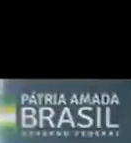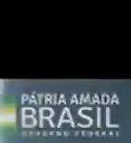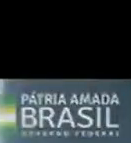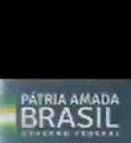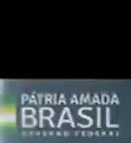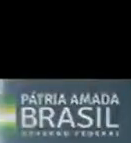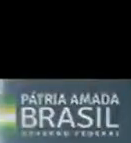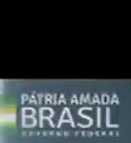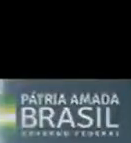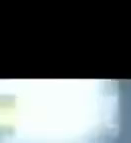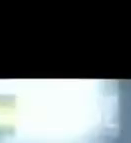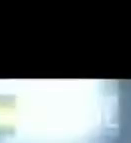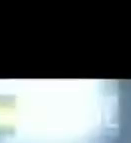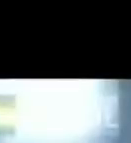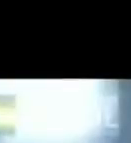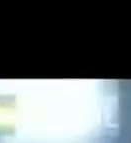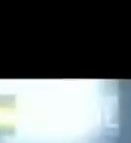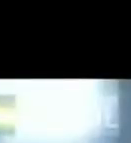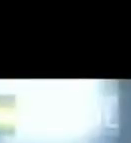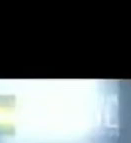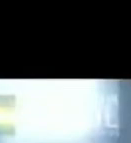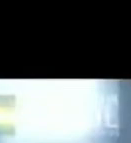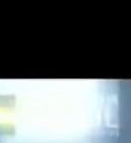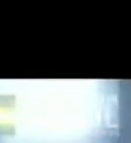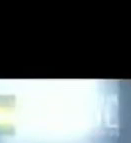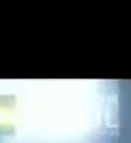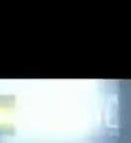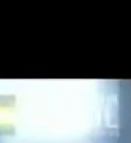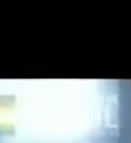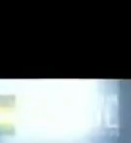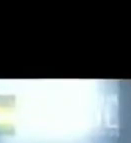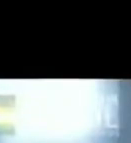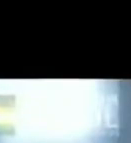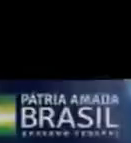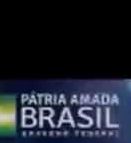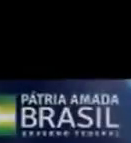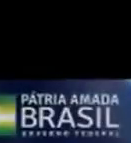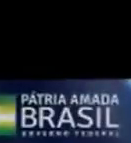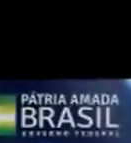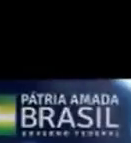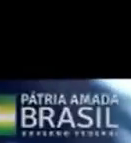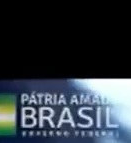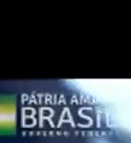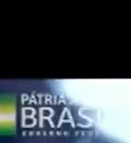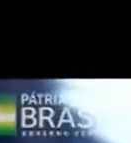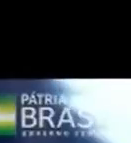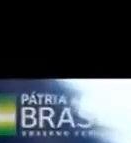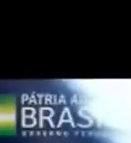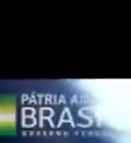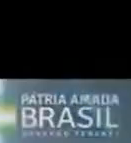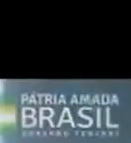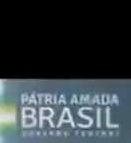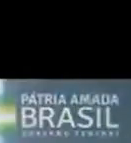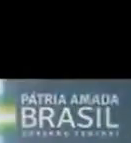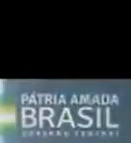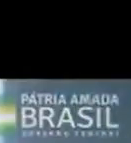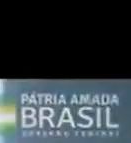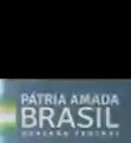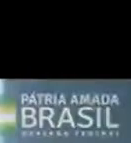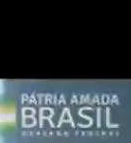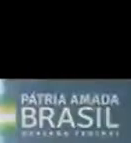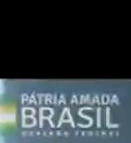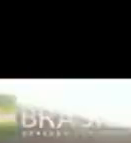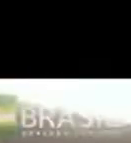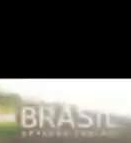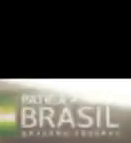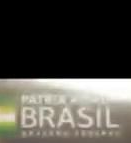desse paciente para identificar e criar um vínculo cada vez mais forte dele com a unidade. O SUS é fundamental no tratamento da